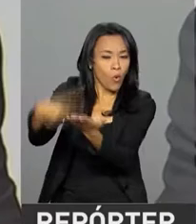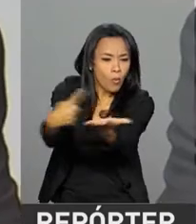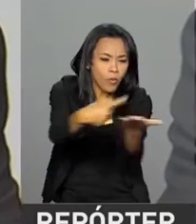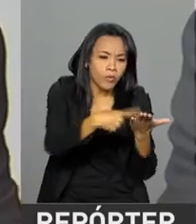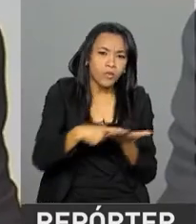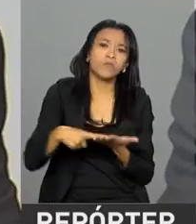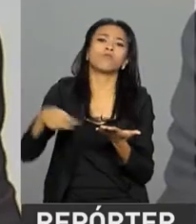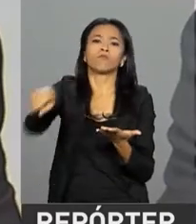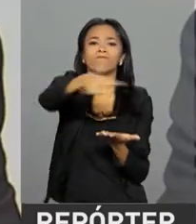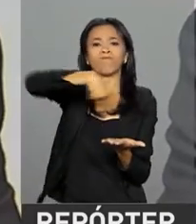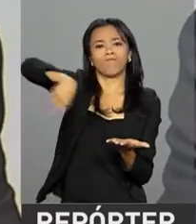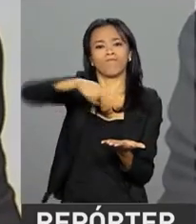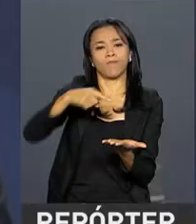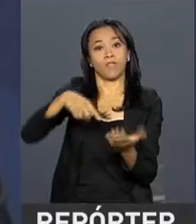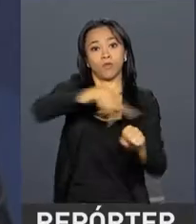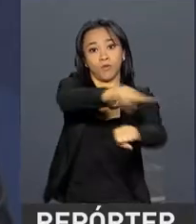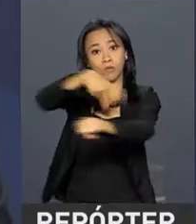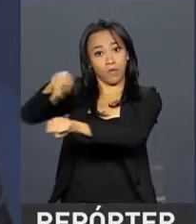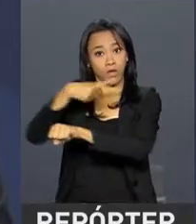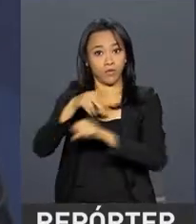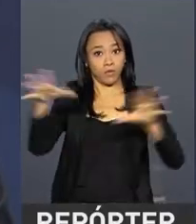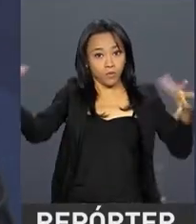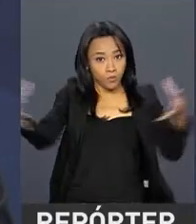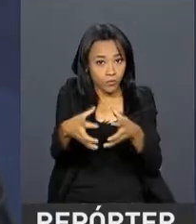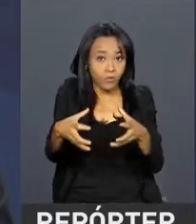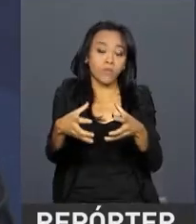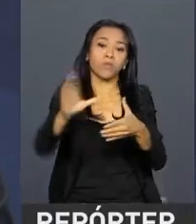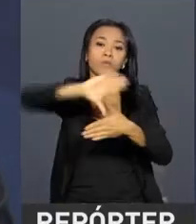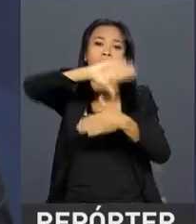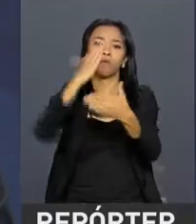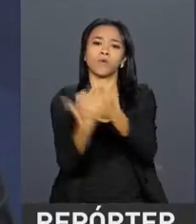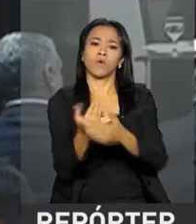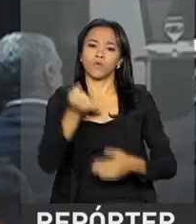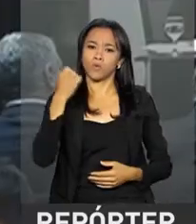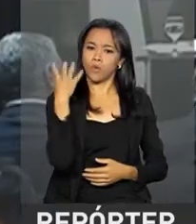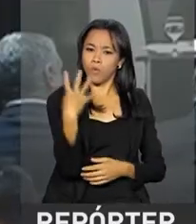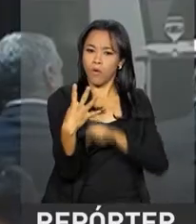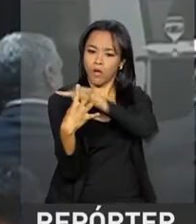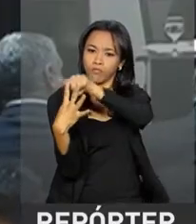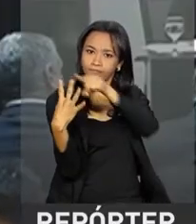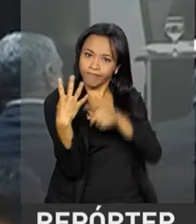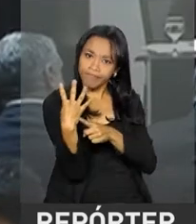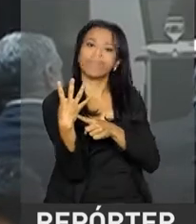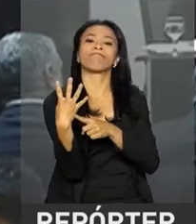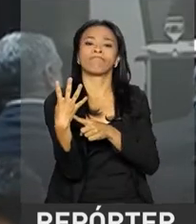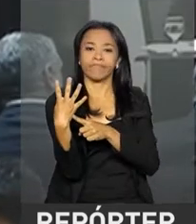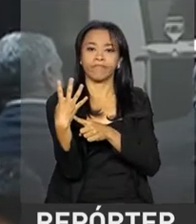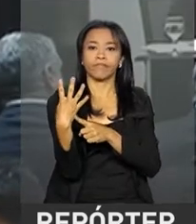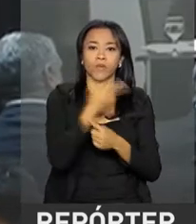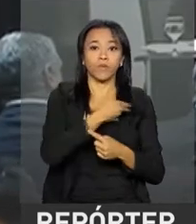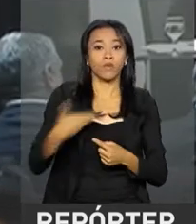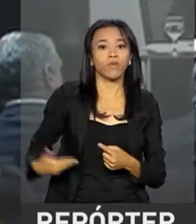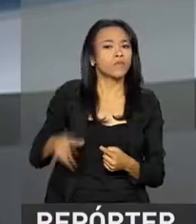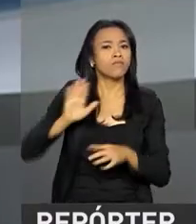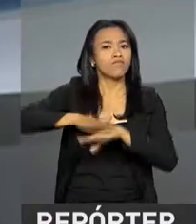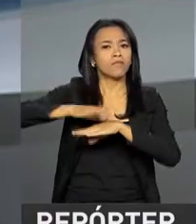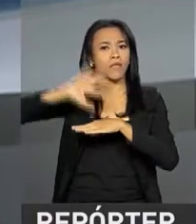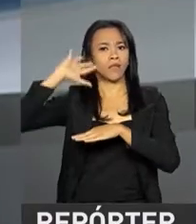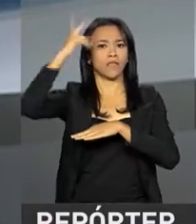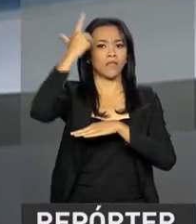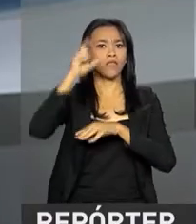compromisso democrático entre os integrantes do Mercosul, os quatro chanceleres com aval dos respectivos governos decidiram por